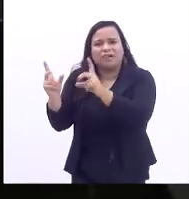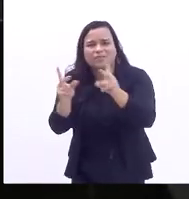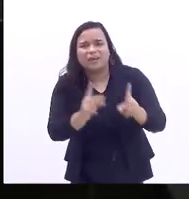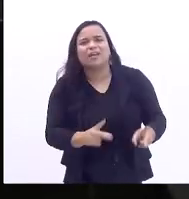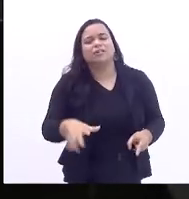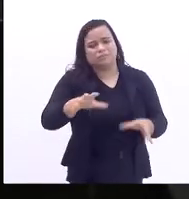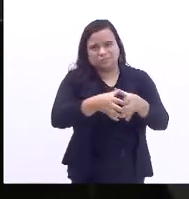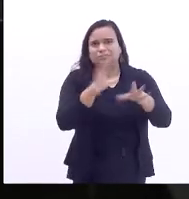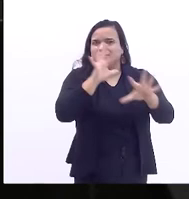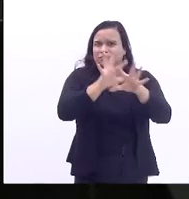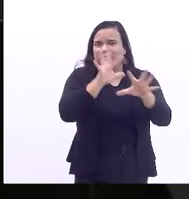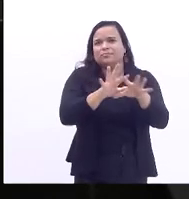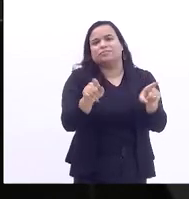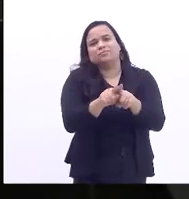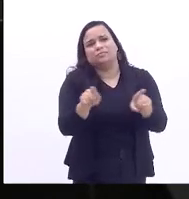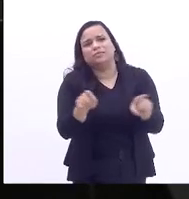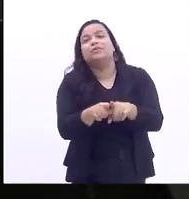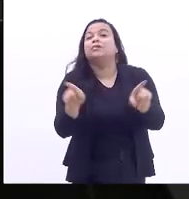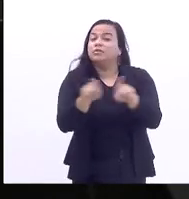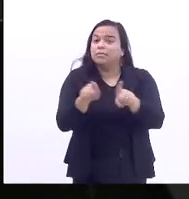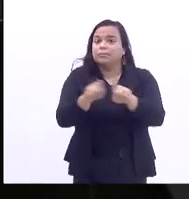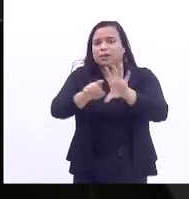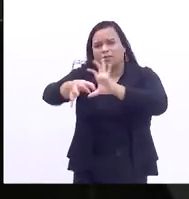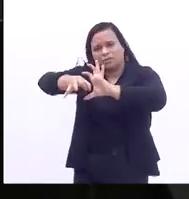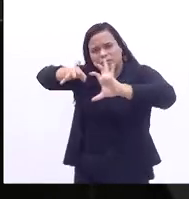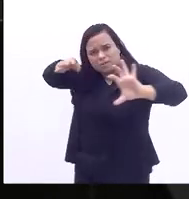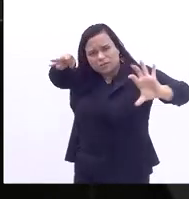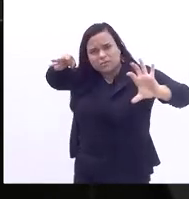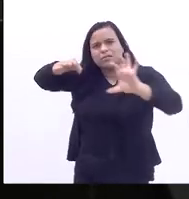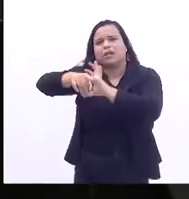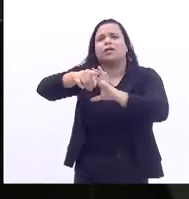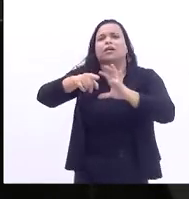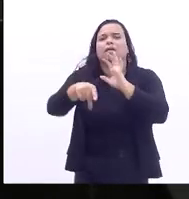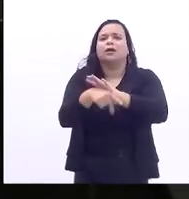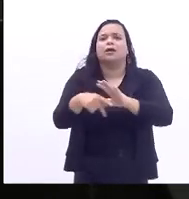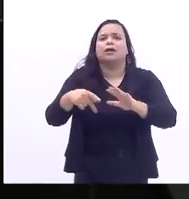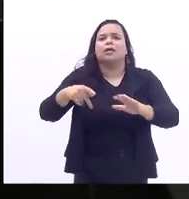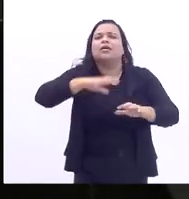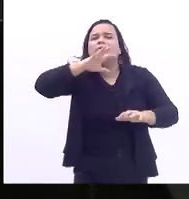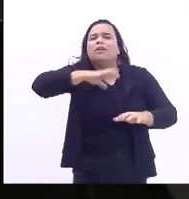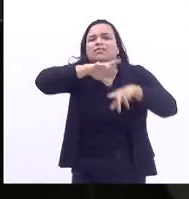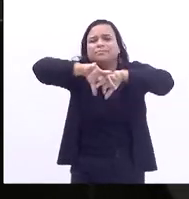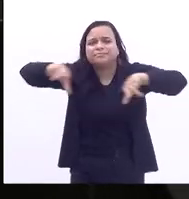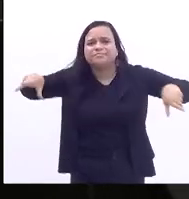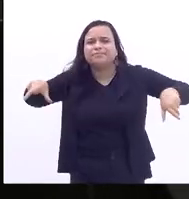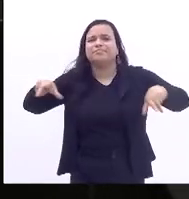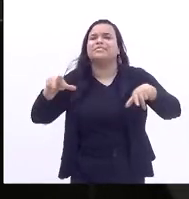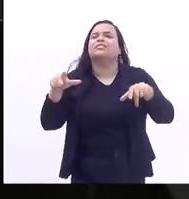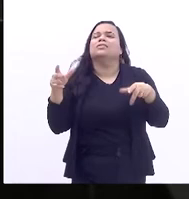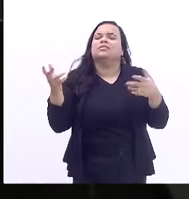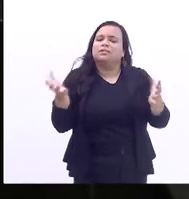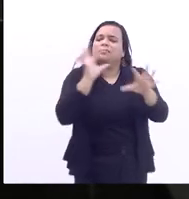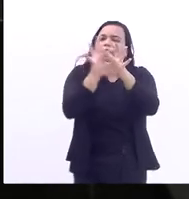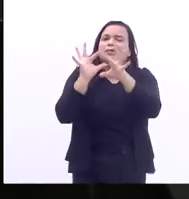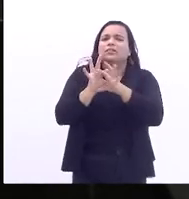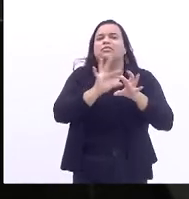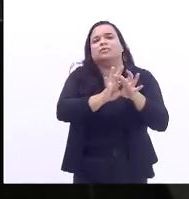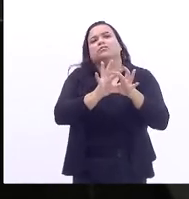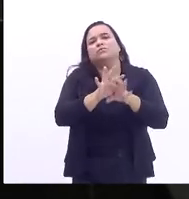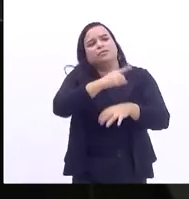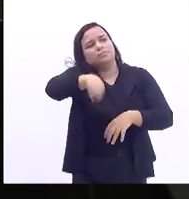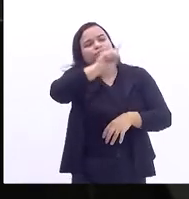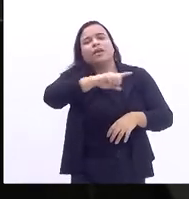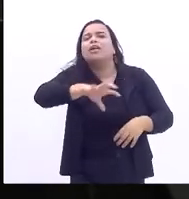milícia de caçador da fauna silvestre daquela